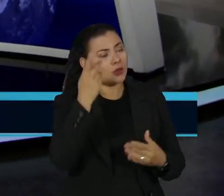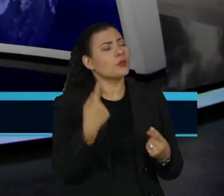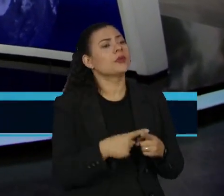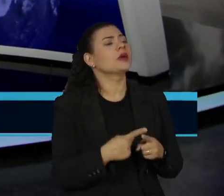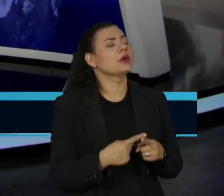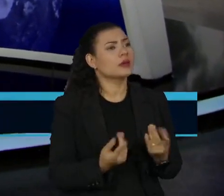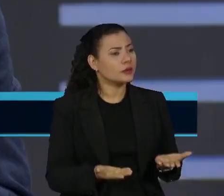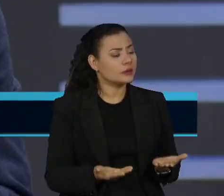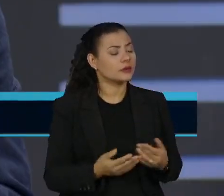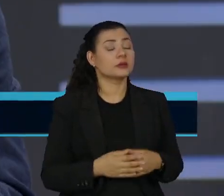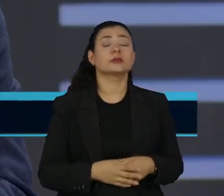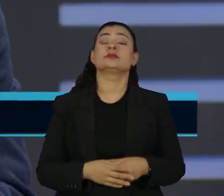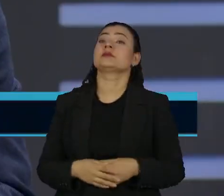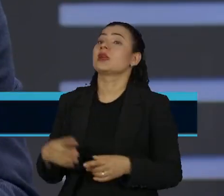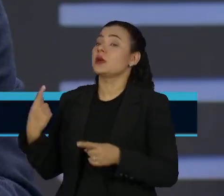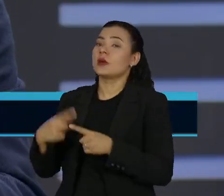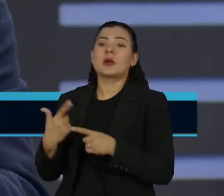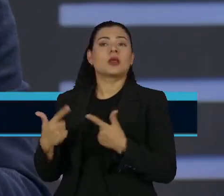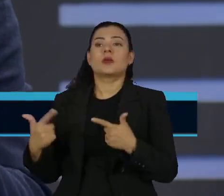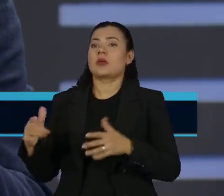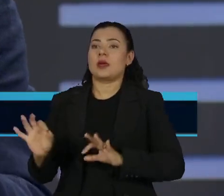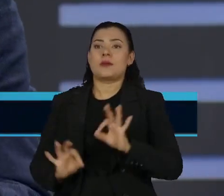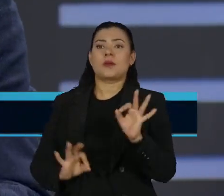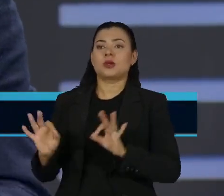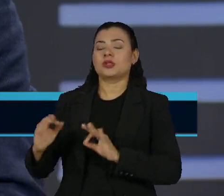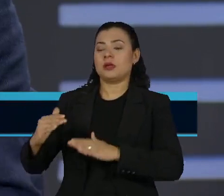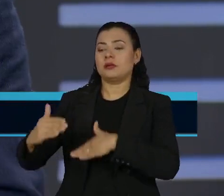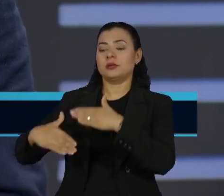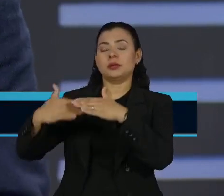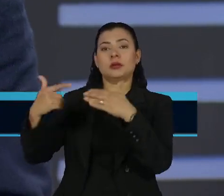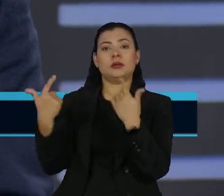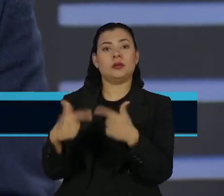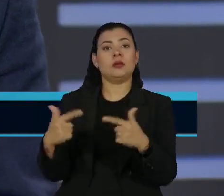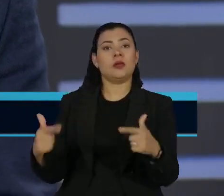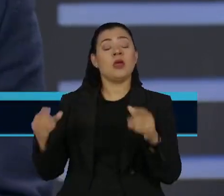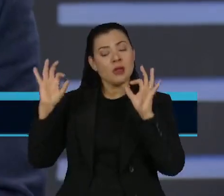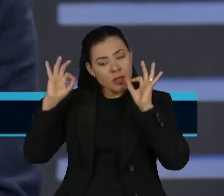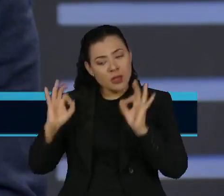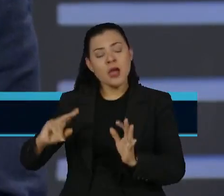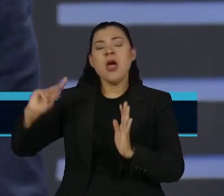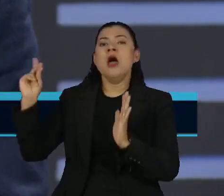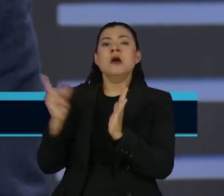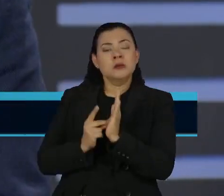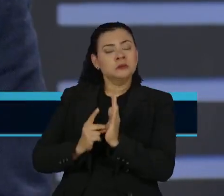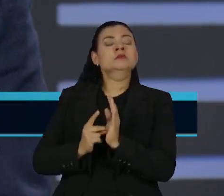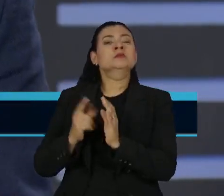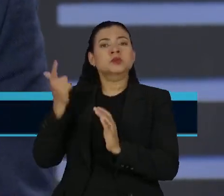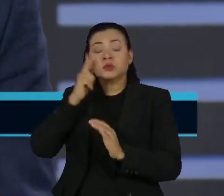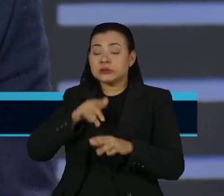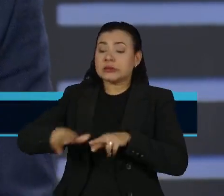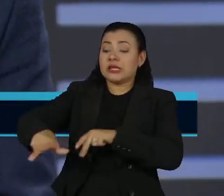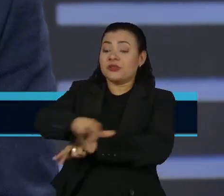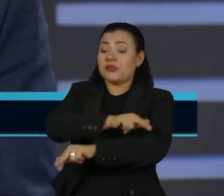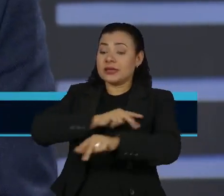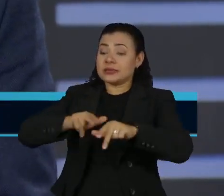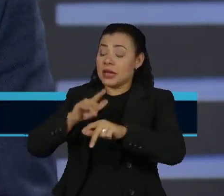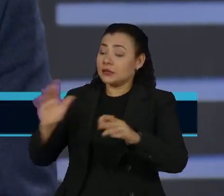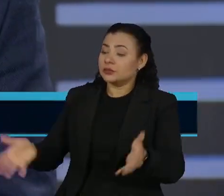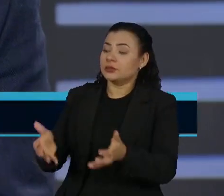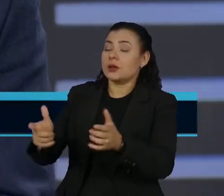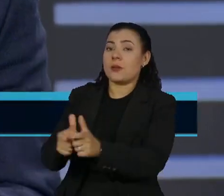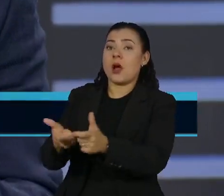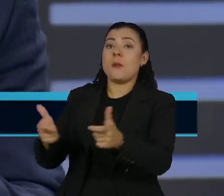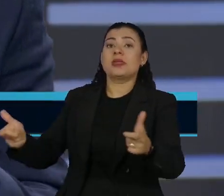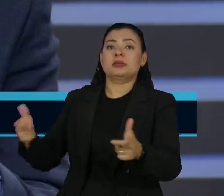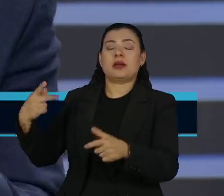há um programa sistemático para realmente você aumentar a diversidade no setor